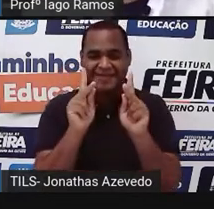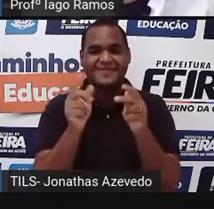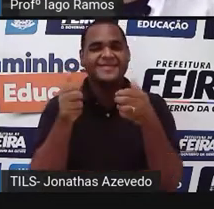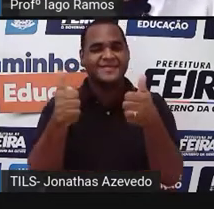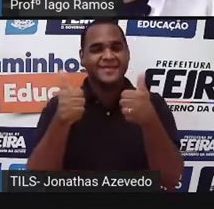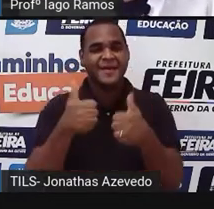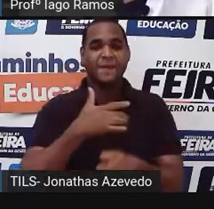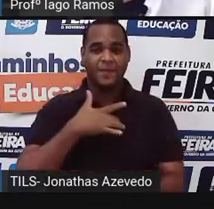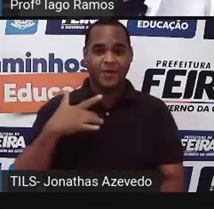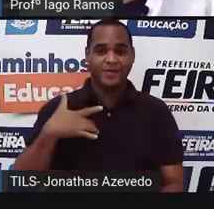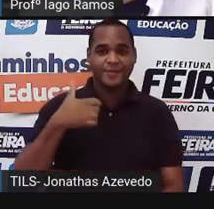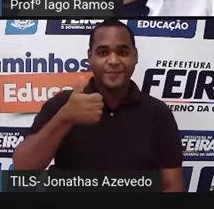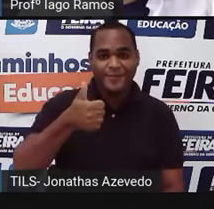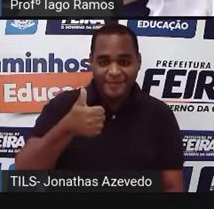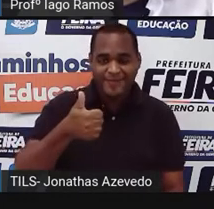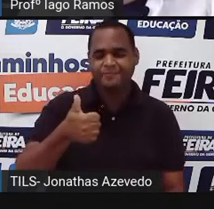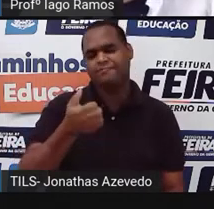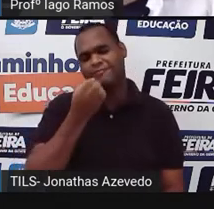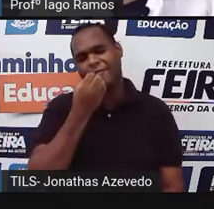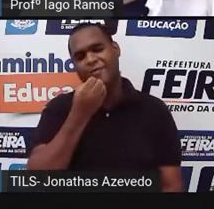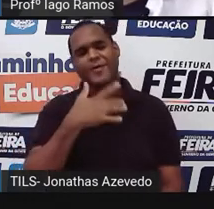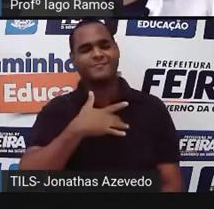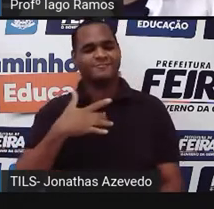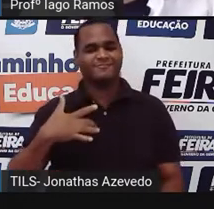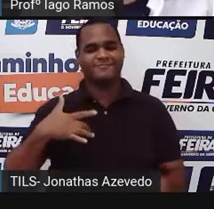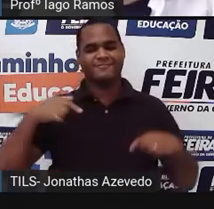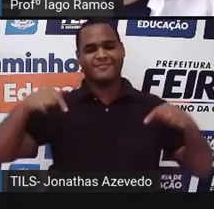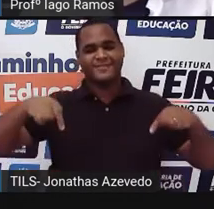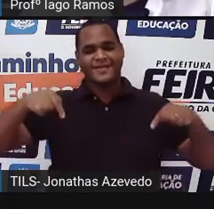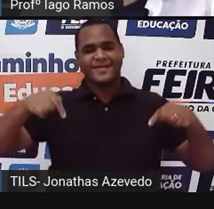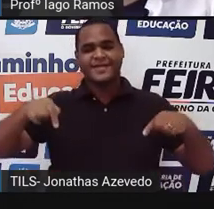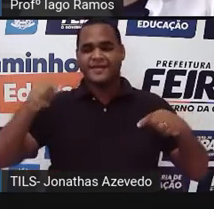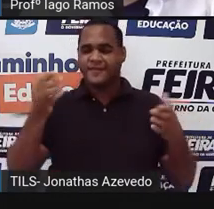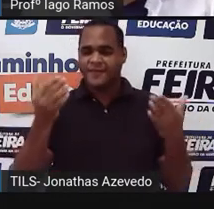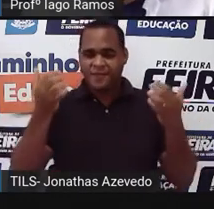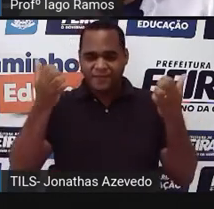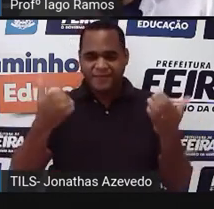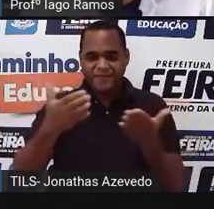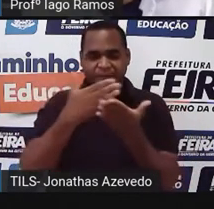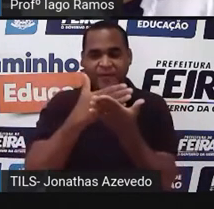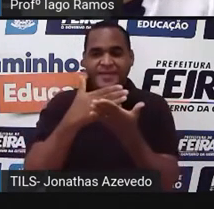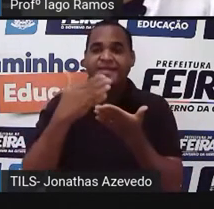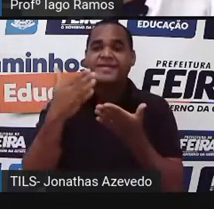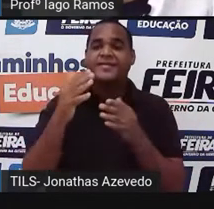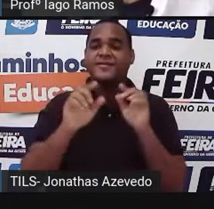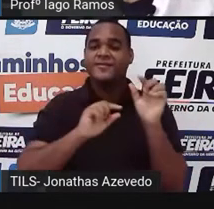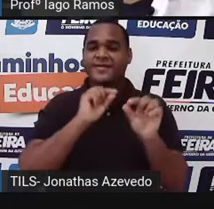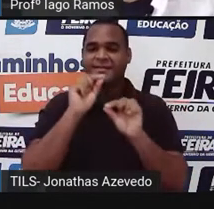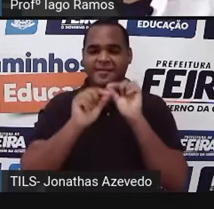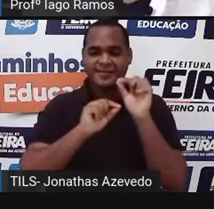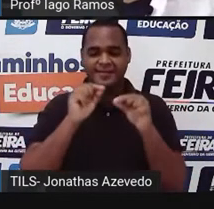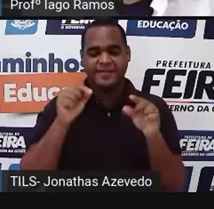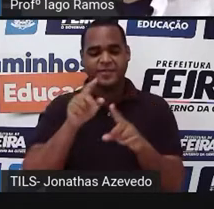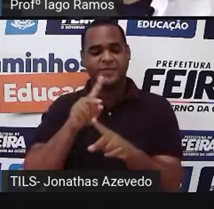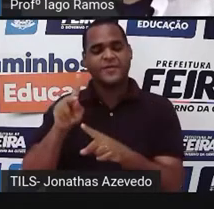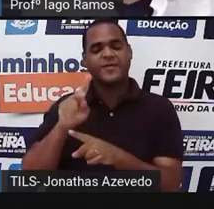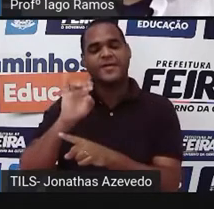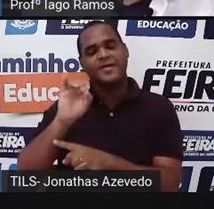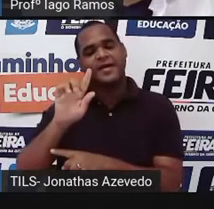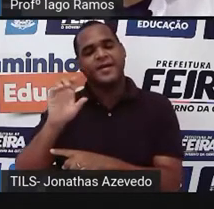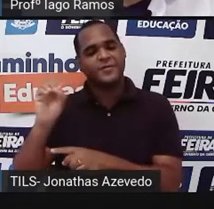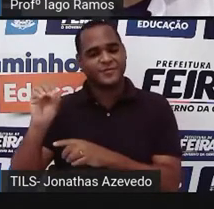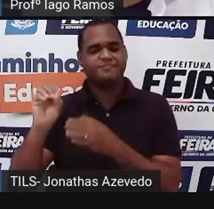Tudo bem com você aí? Tudo bem conosco aqui, vamos lá, vamos começar. Eu sou o professor Iago